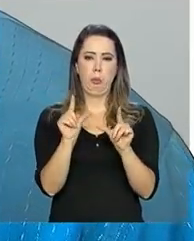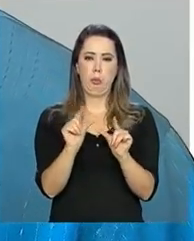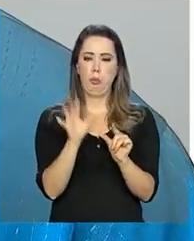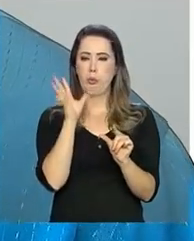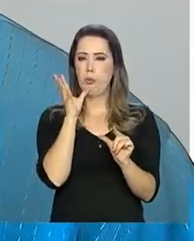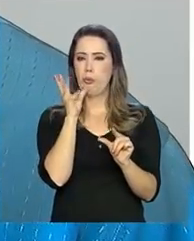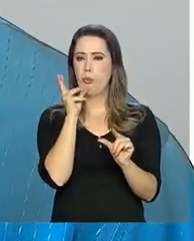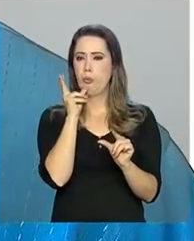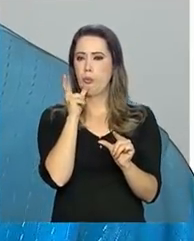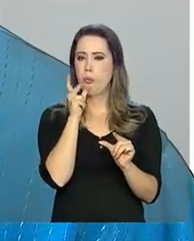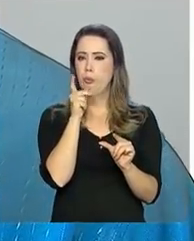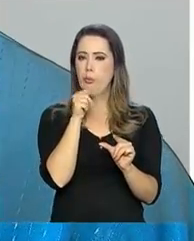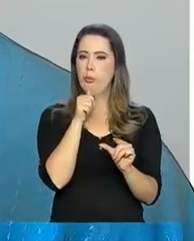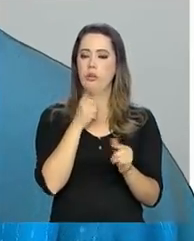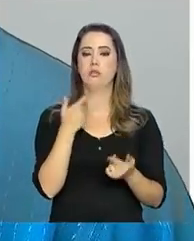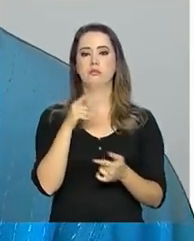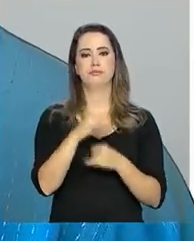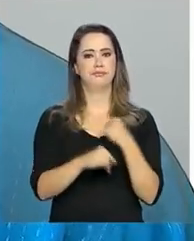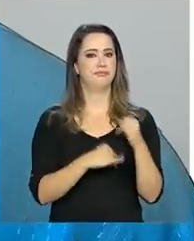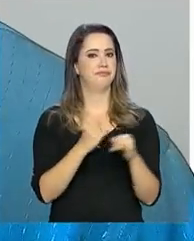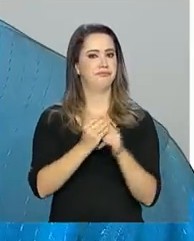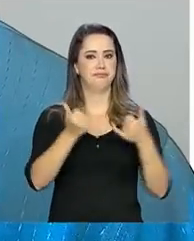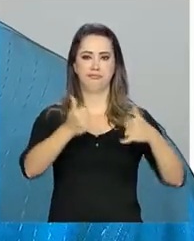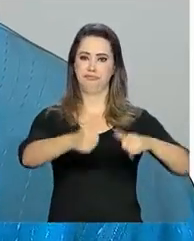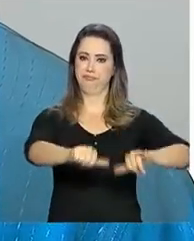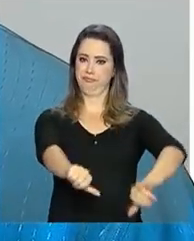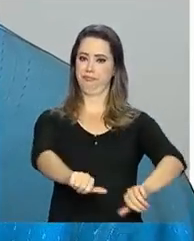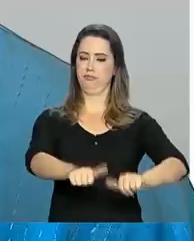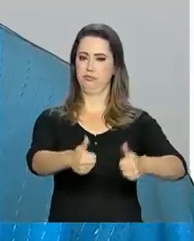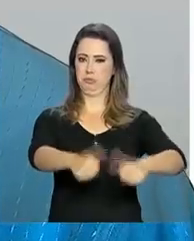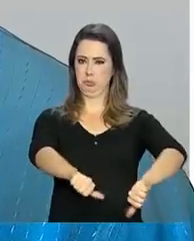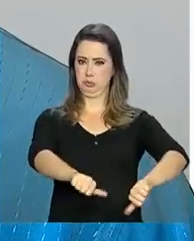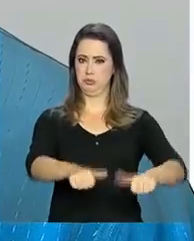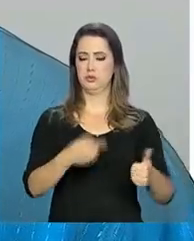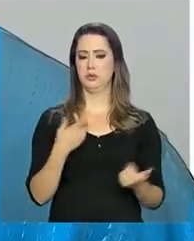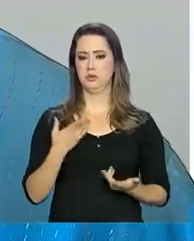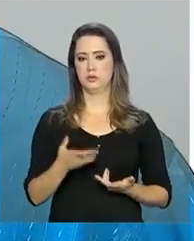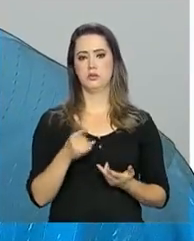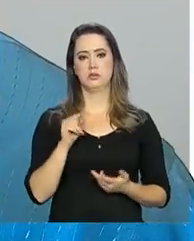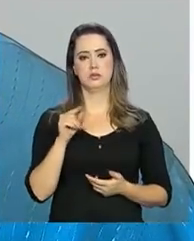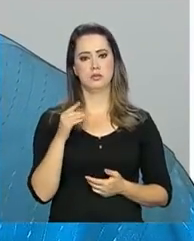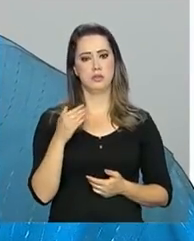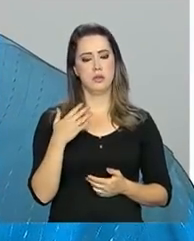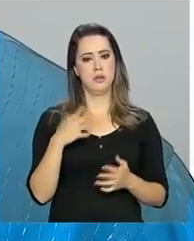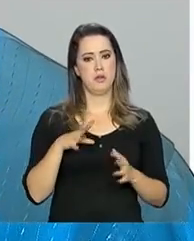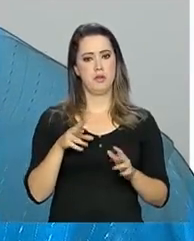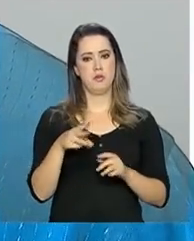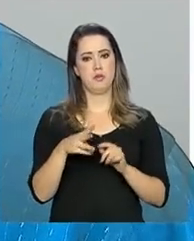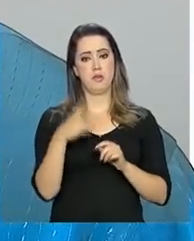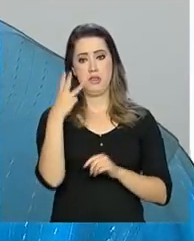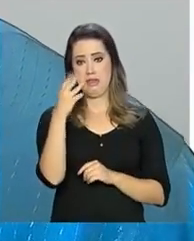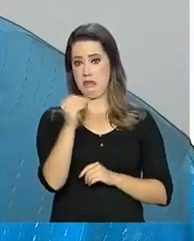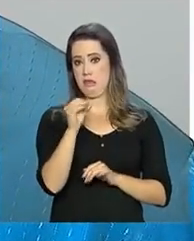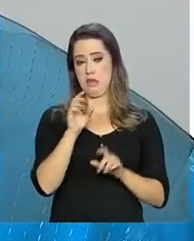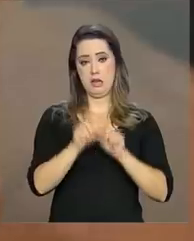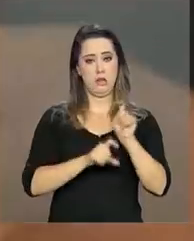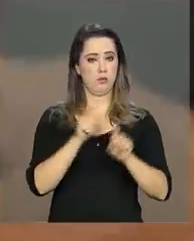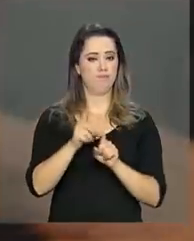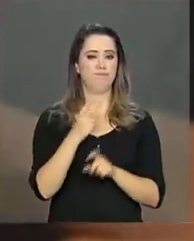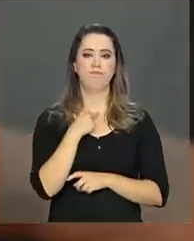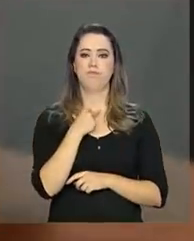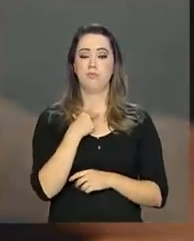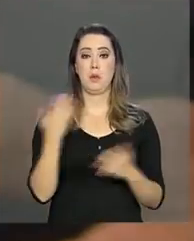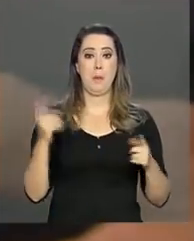navegabilidade do site não permitia que a gente fizesse isso de forma simultânea com as 30 máquinas conectadas.